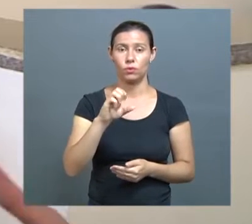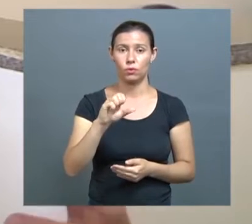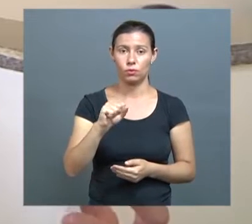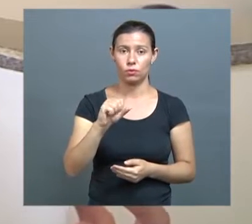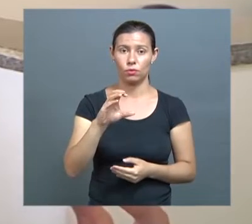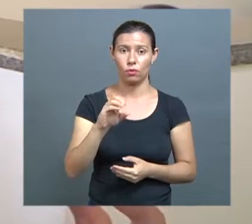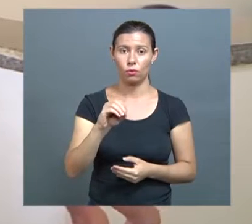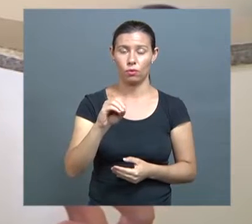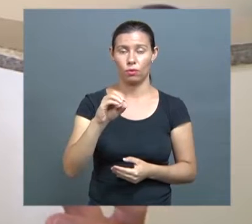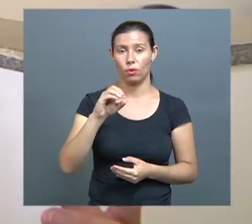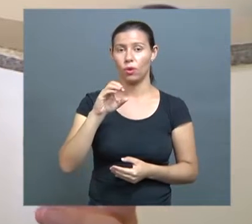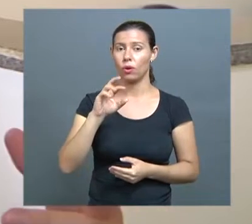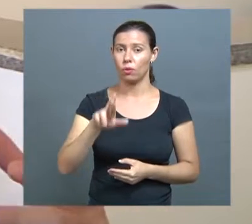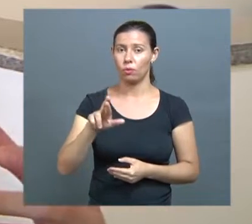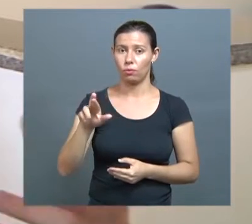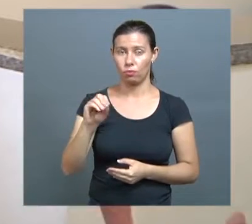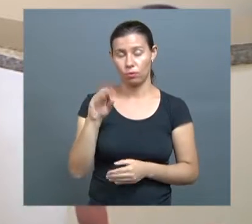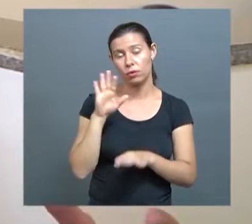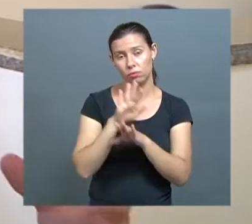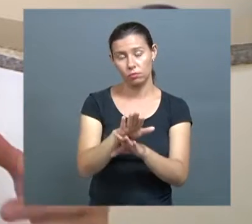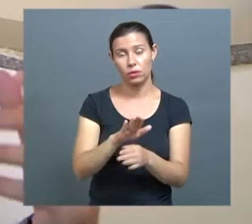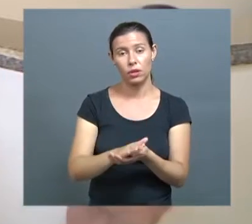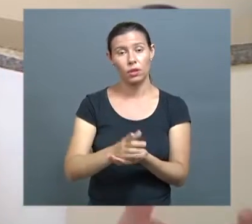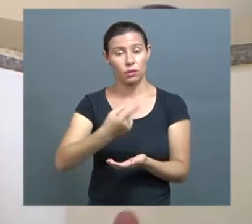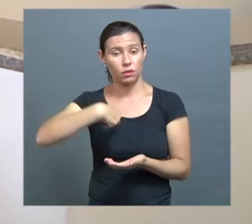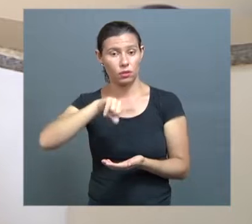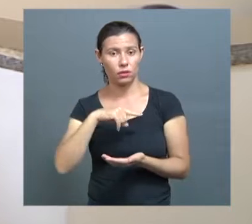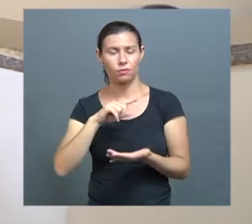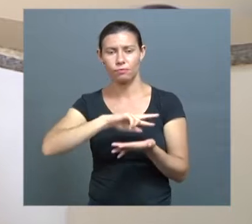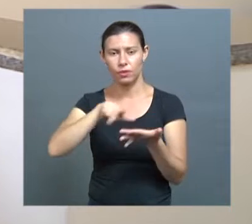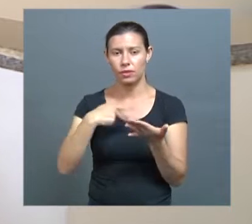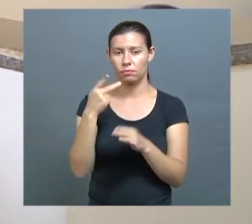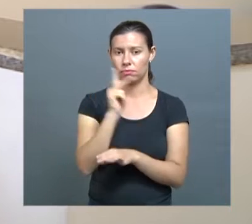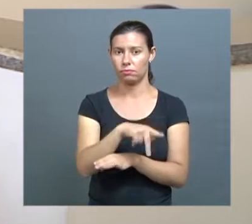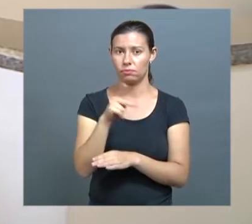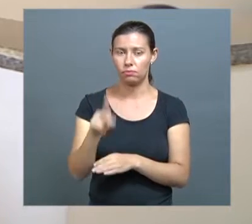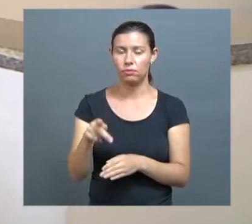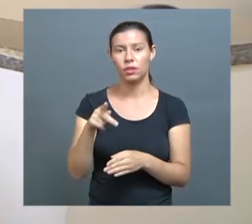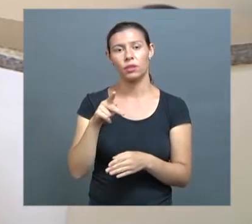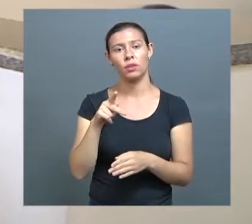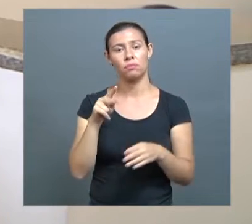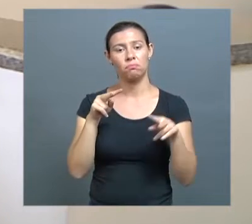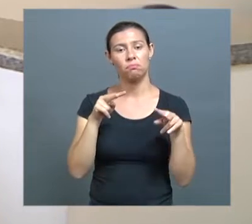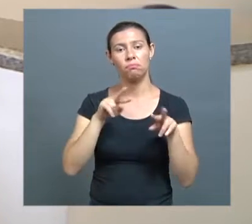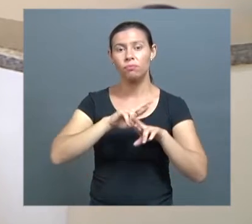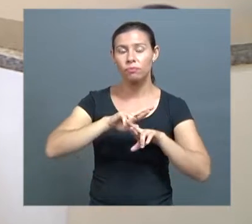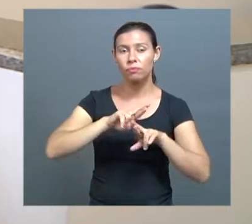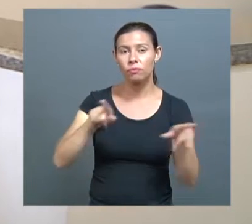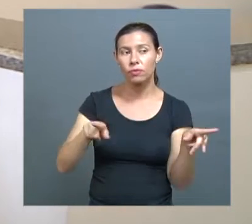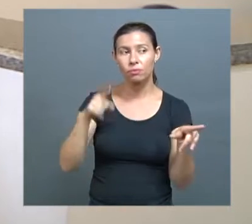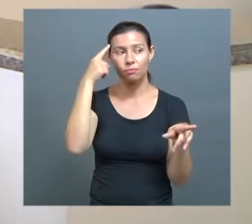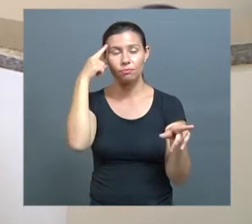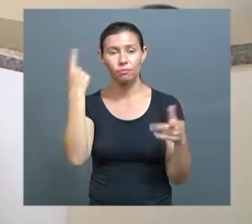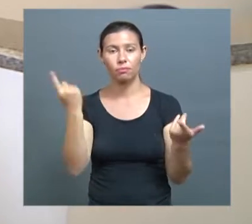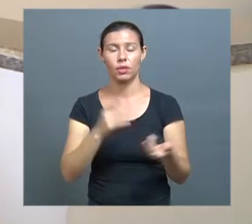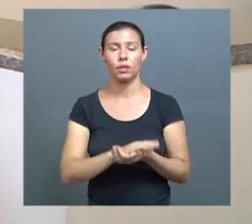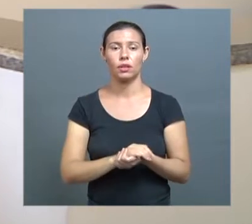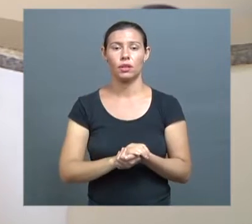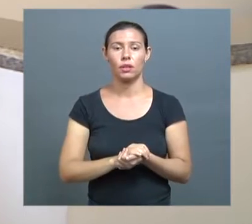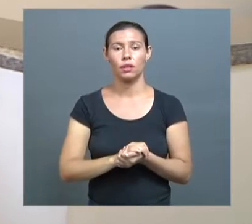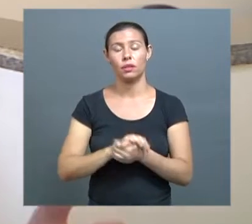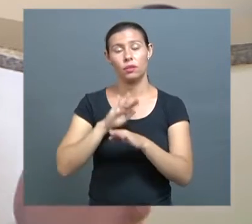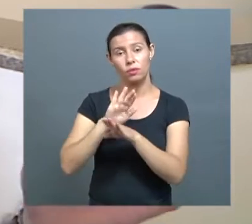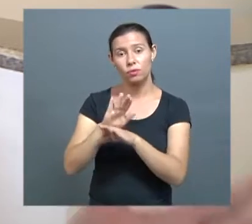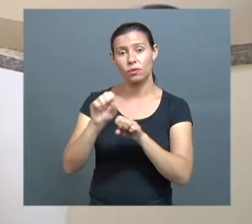Para a gente também poder estar aqui com diferentes professores, com diferentes visões. Então o pronto-socorro contribui demais para a nossa